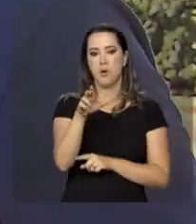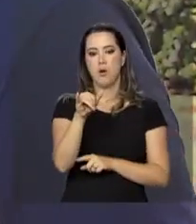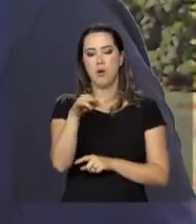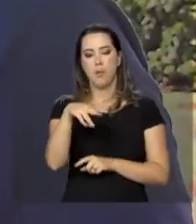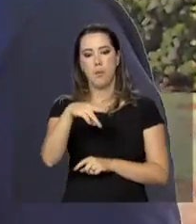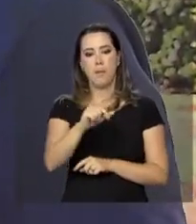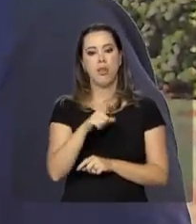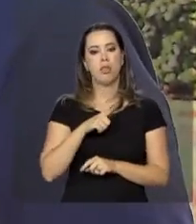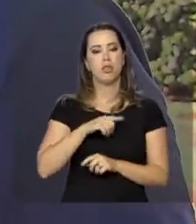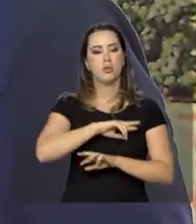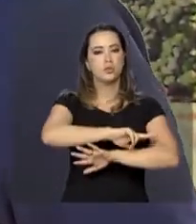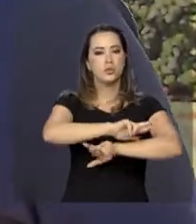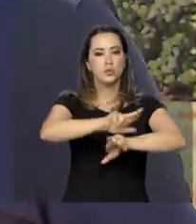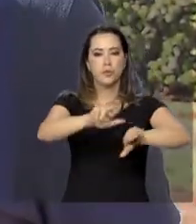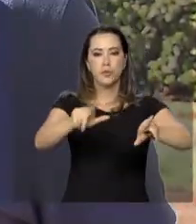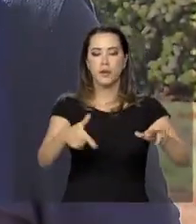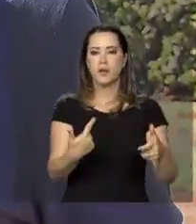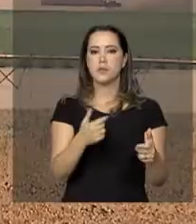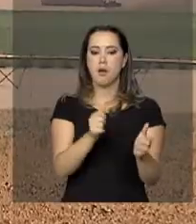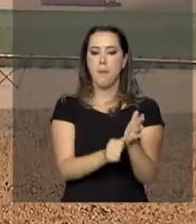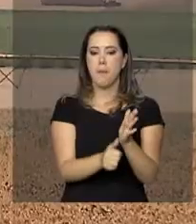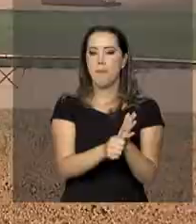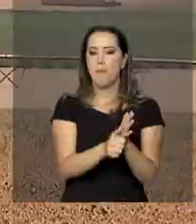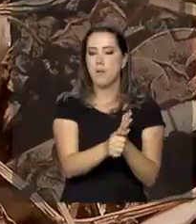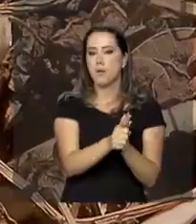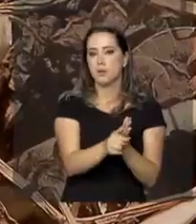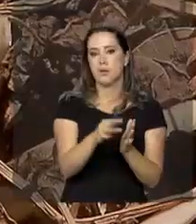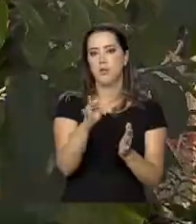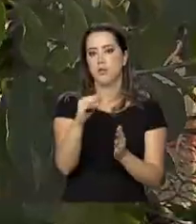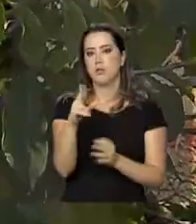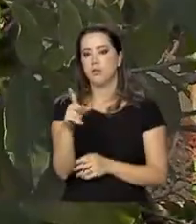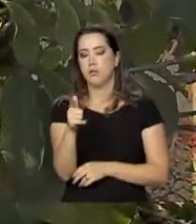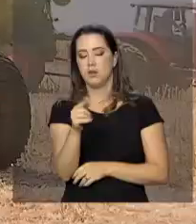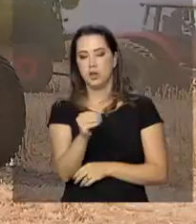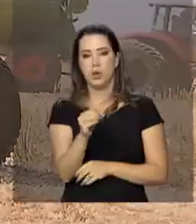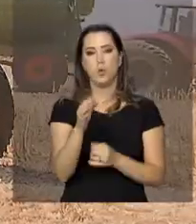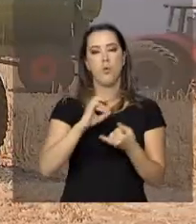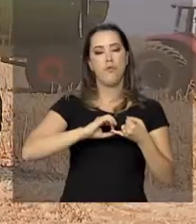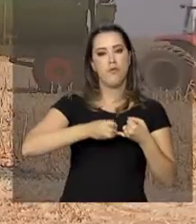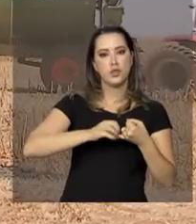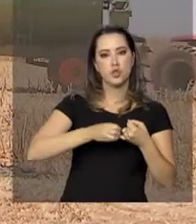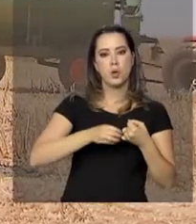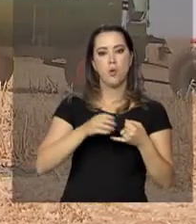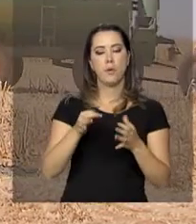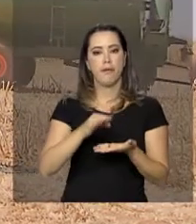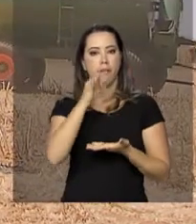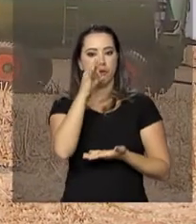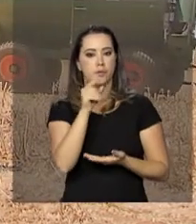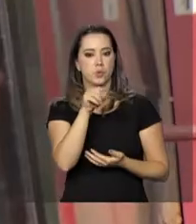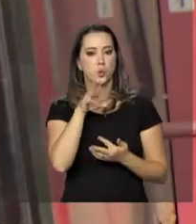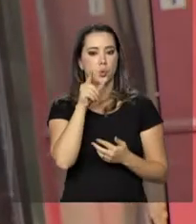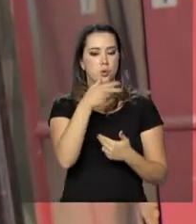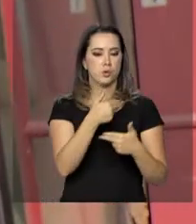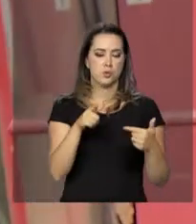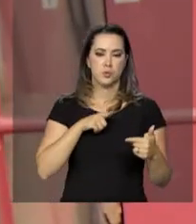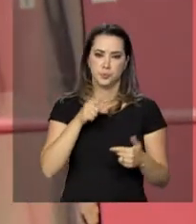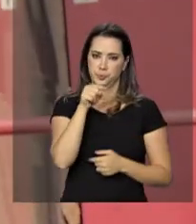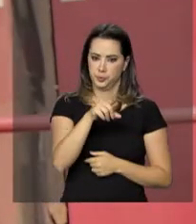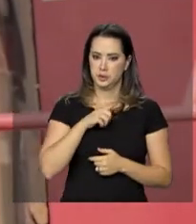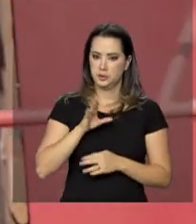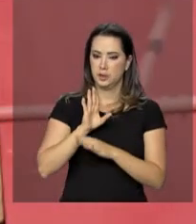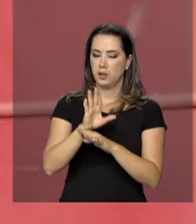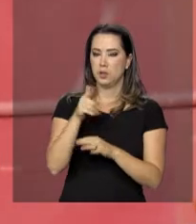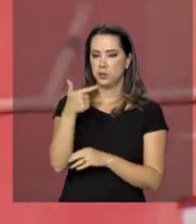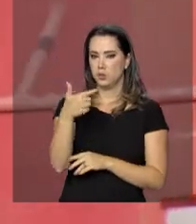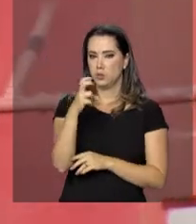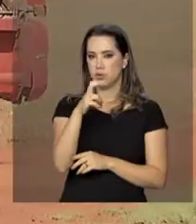cultiva diversos tipos de grãos, como trigo, feijão e café. Para manter toda essa produção, ele conta com